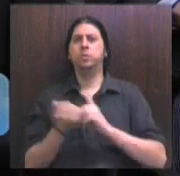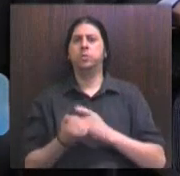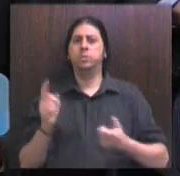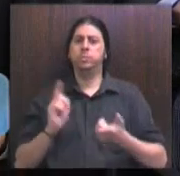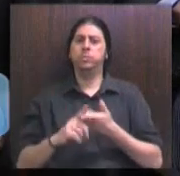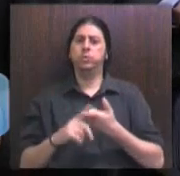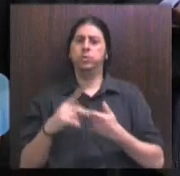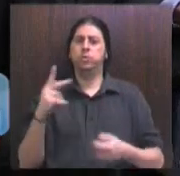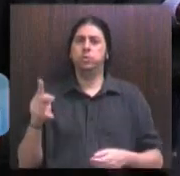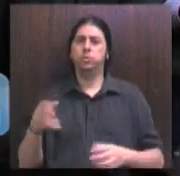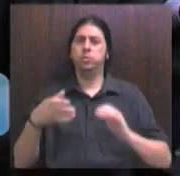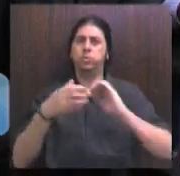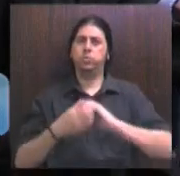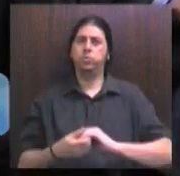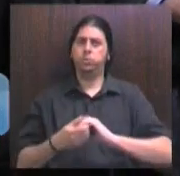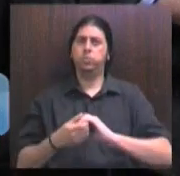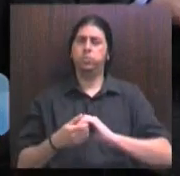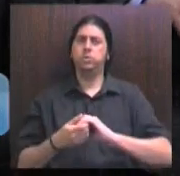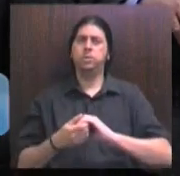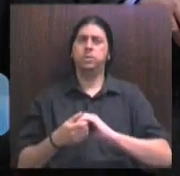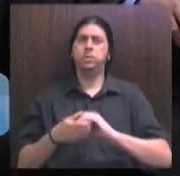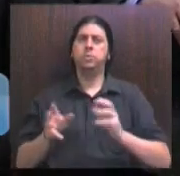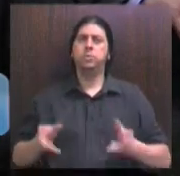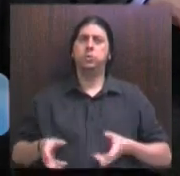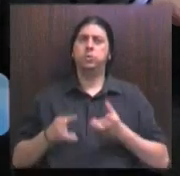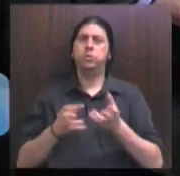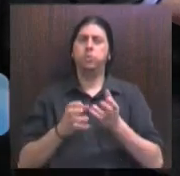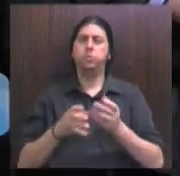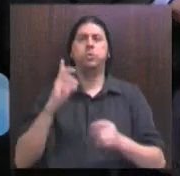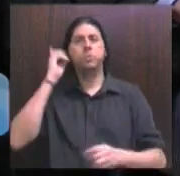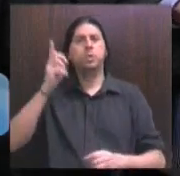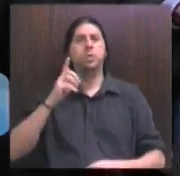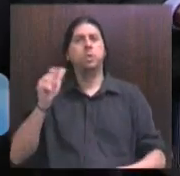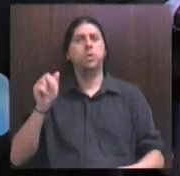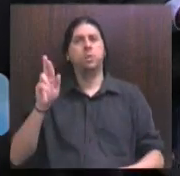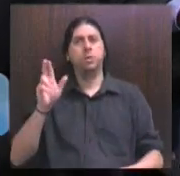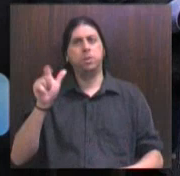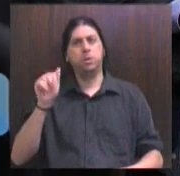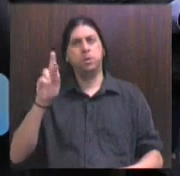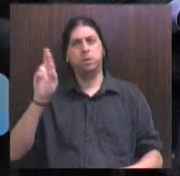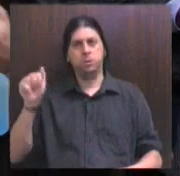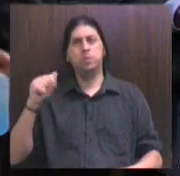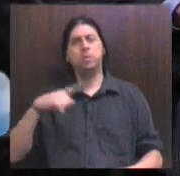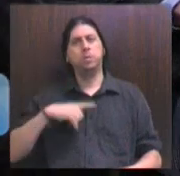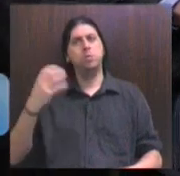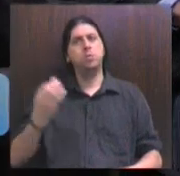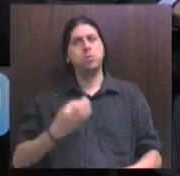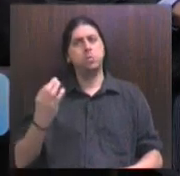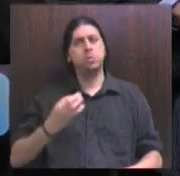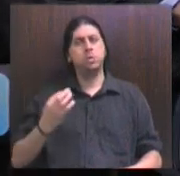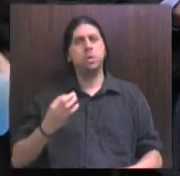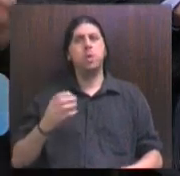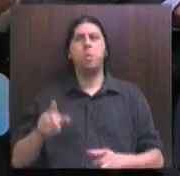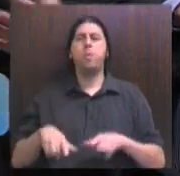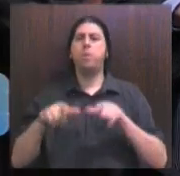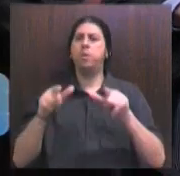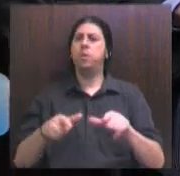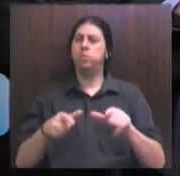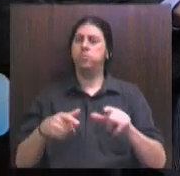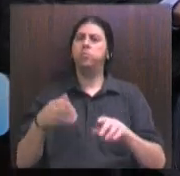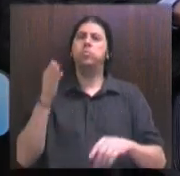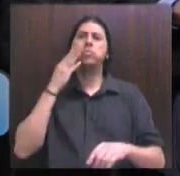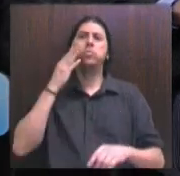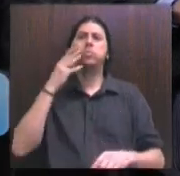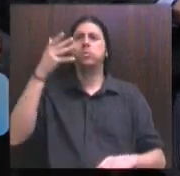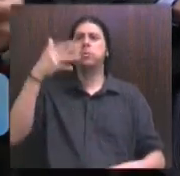isso, cumprimento a iniciativa do deputado Lara de prestar esta justa homenagem na Casa